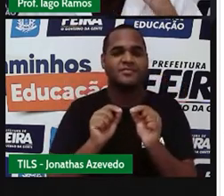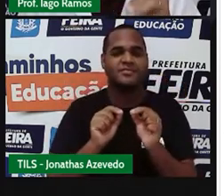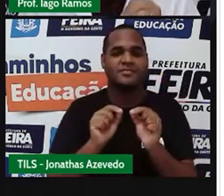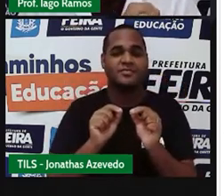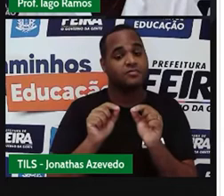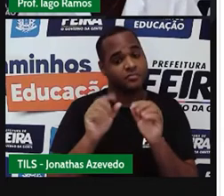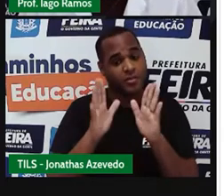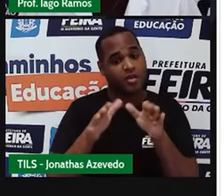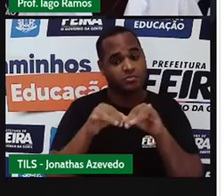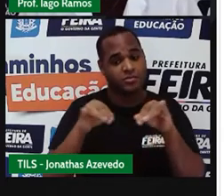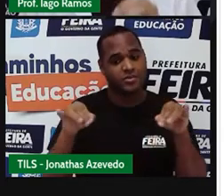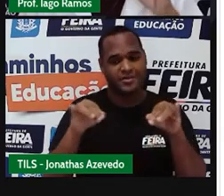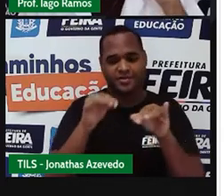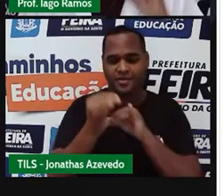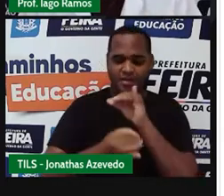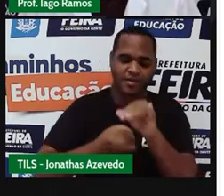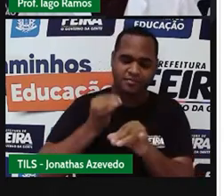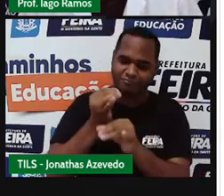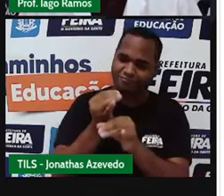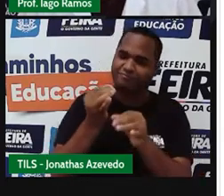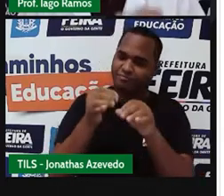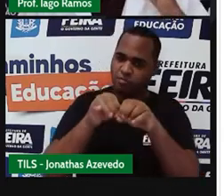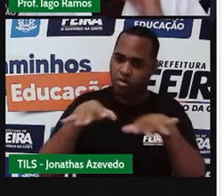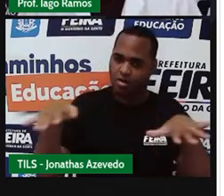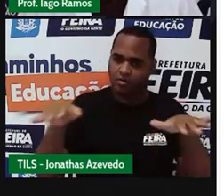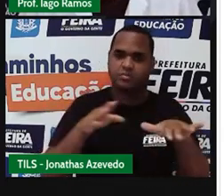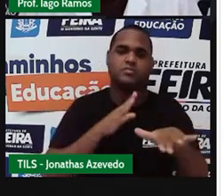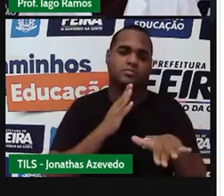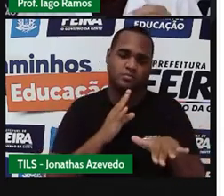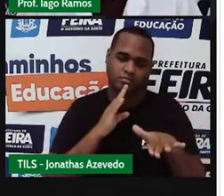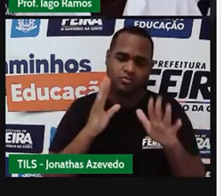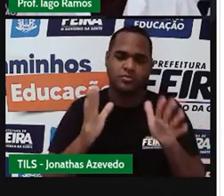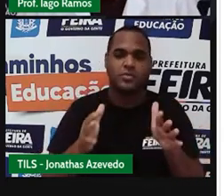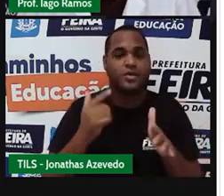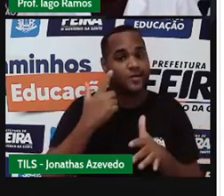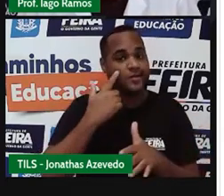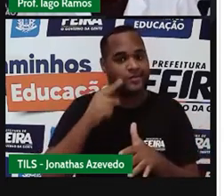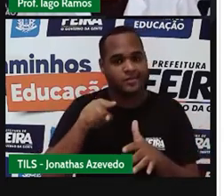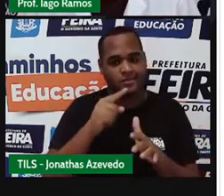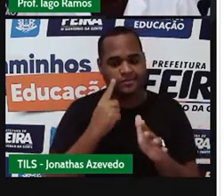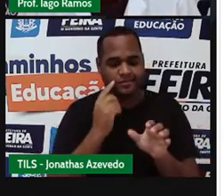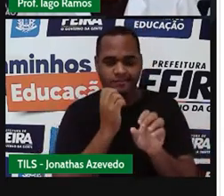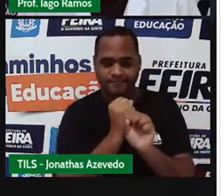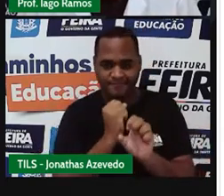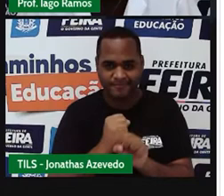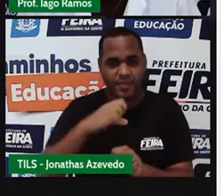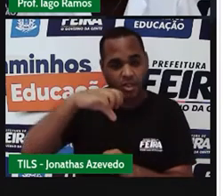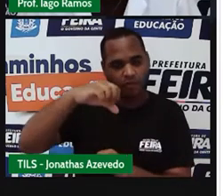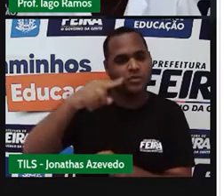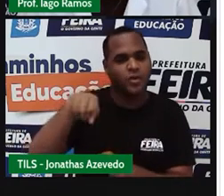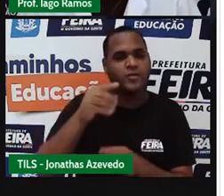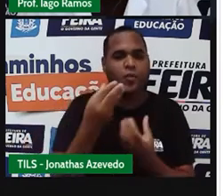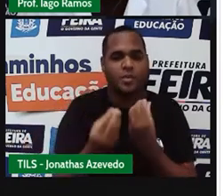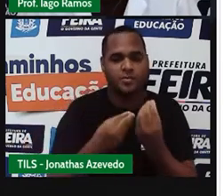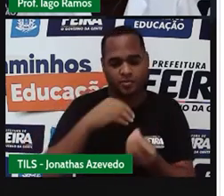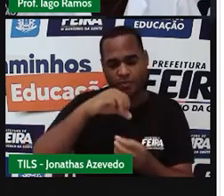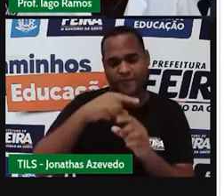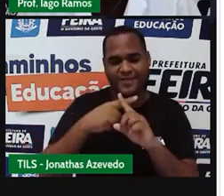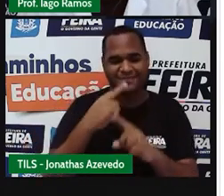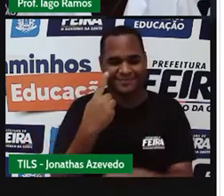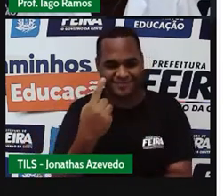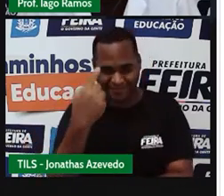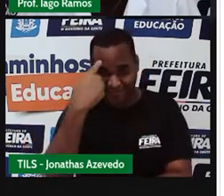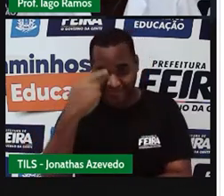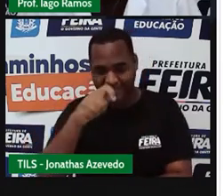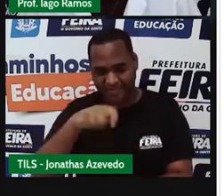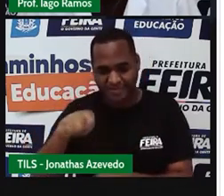divulgado, inclusive, na internet. Para a gente encontrar os resultados da tabuada de 9, a gente faz assim. No 9 vezes 1, a gente